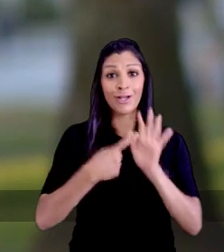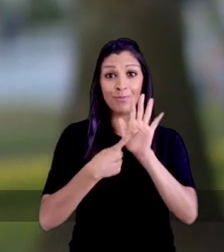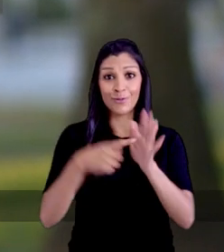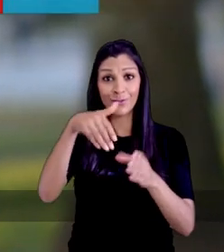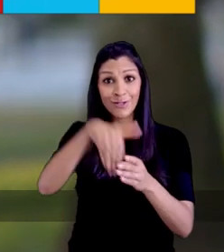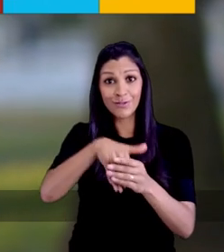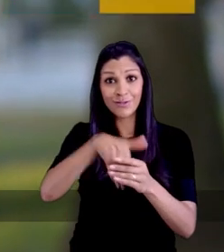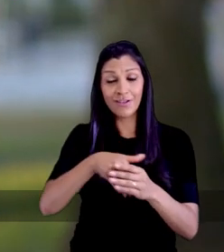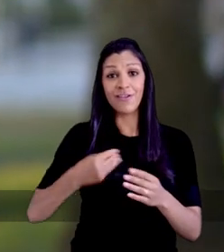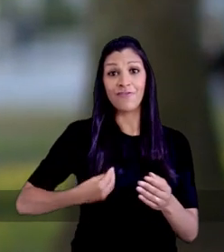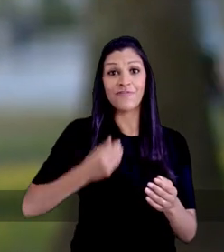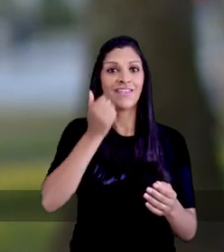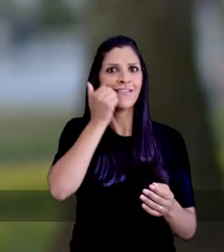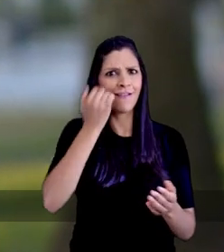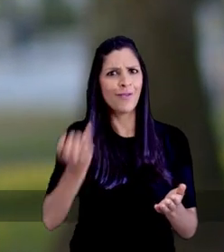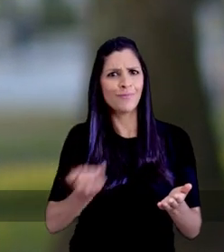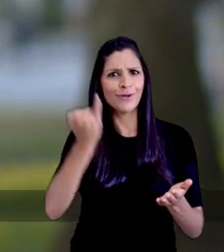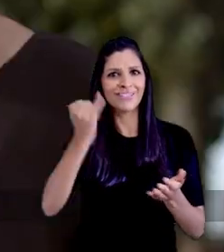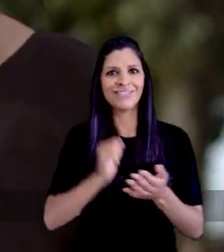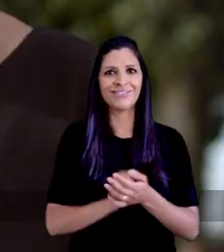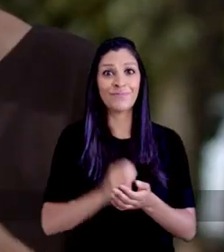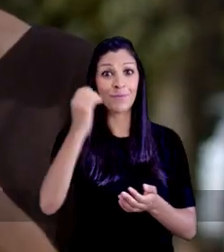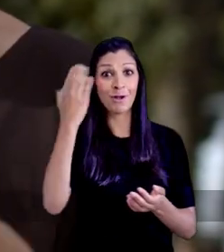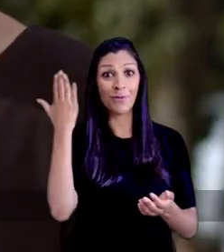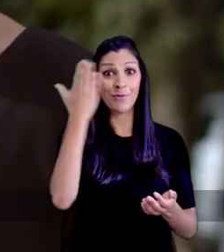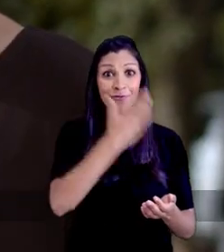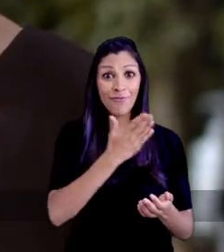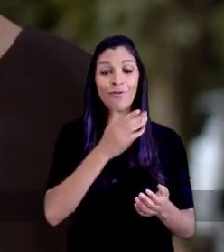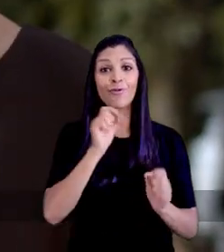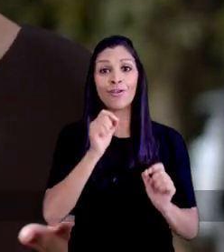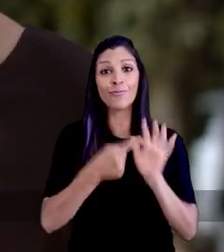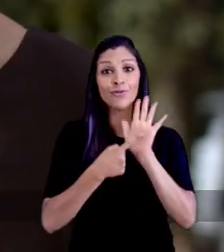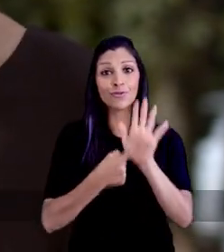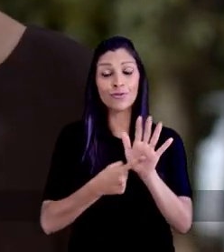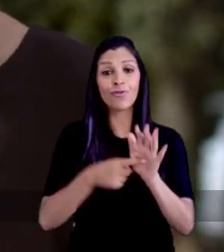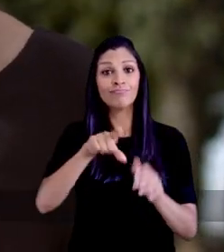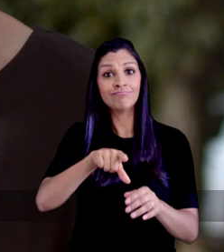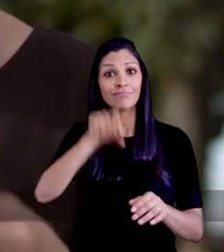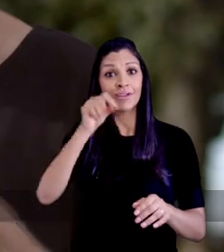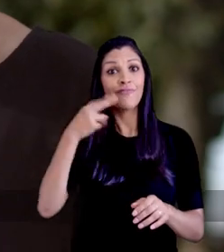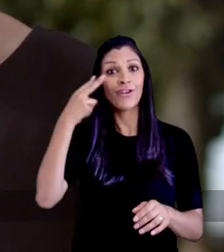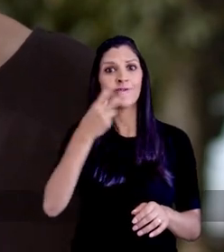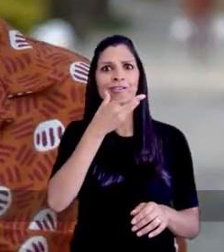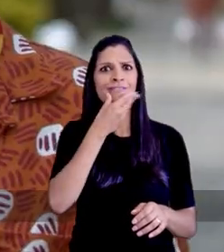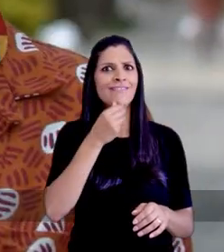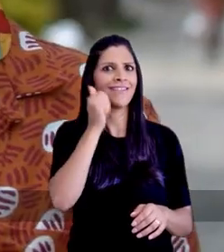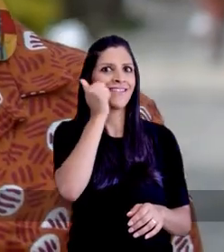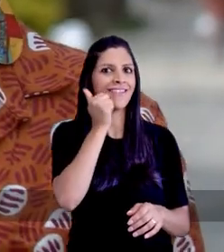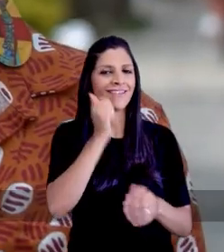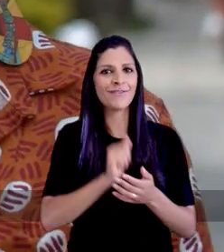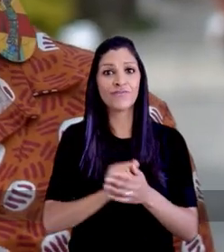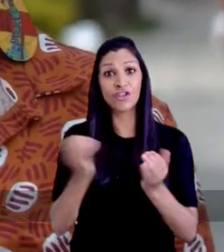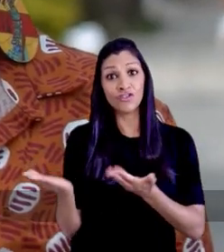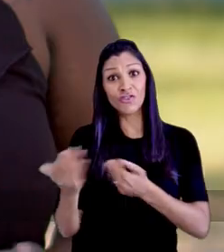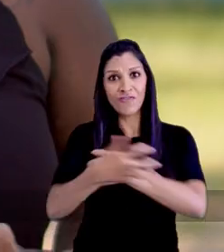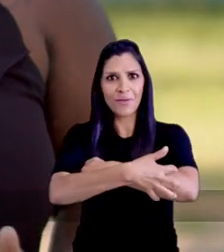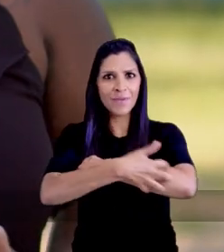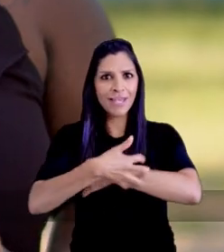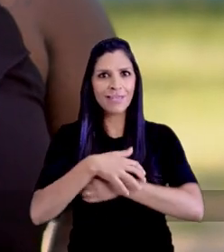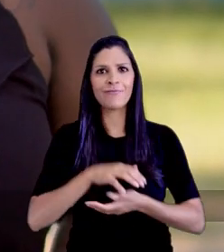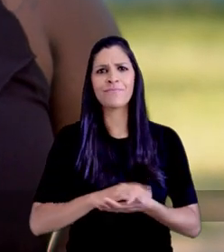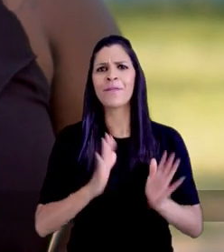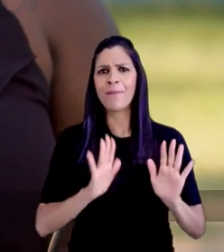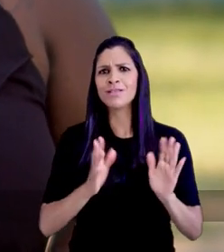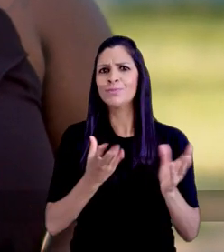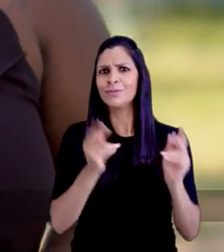Porto Alegre mostrou nas urnas que vidas negras importam. Elegendo um vereador e quatro vereadoras negras. Jovens e da periferia. Mas